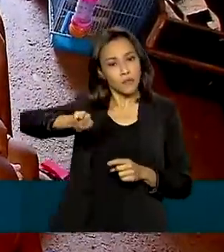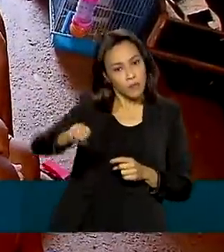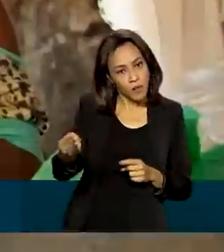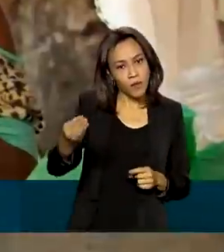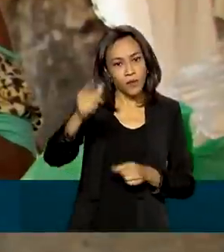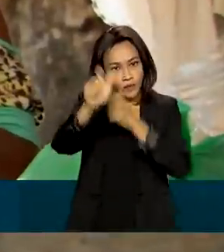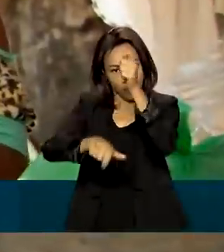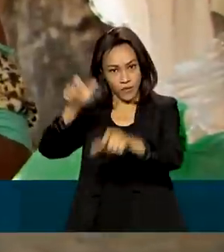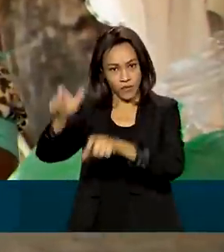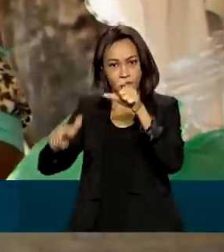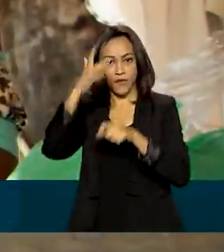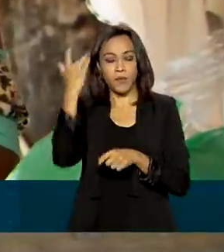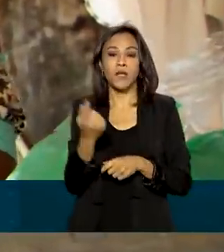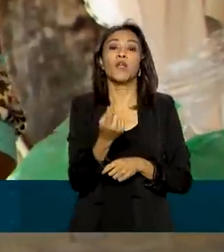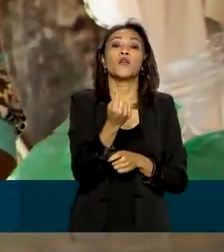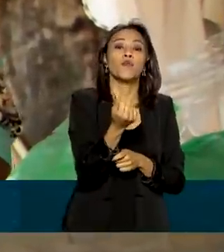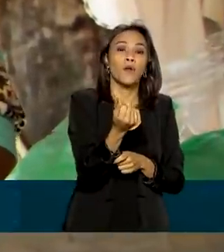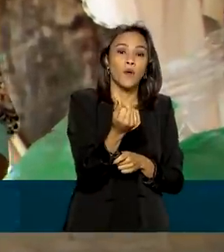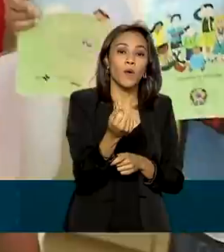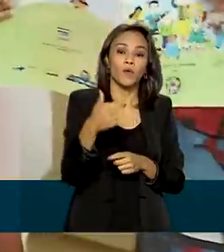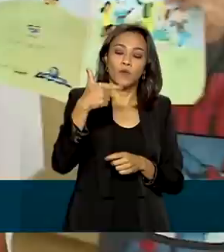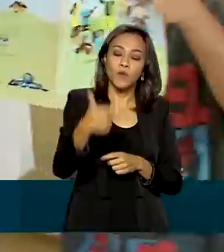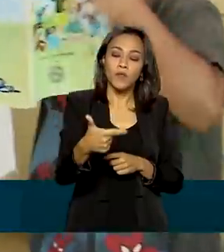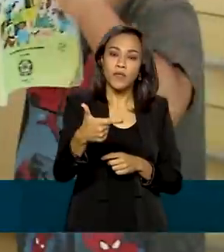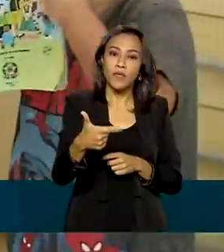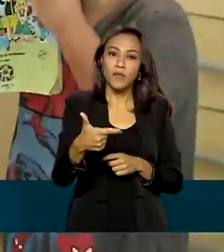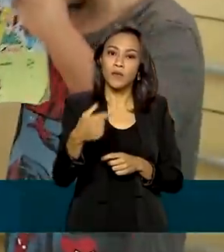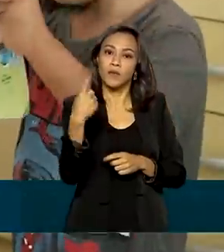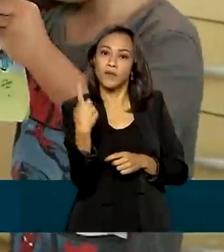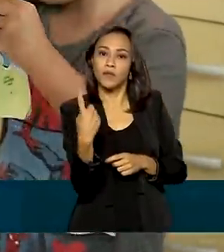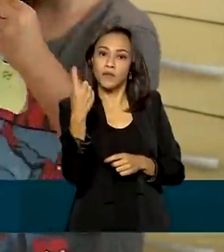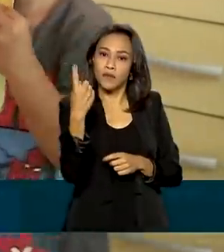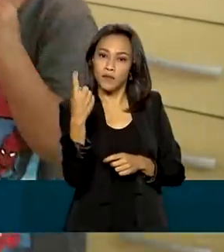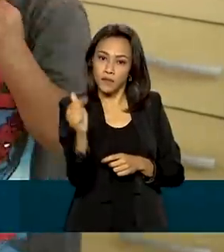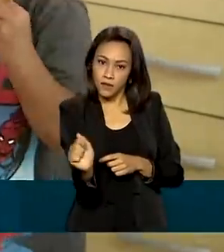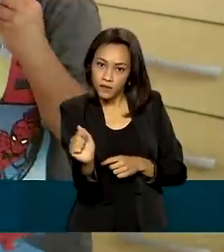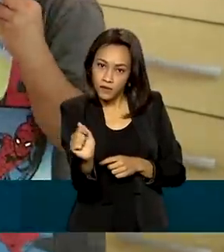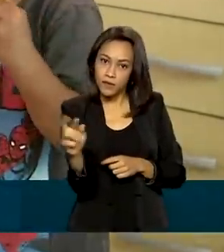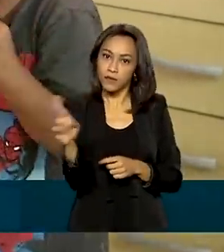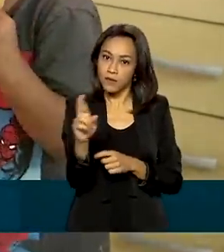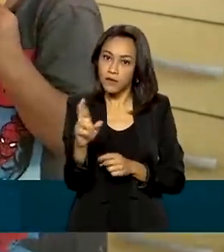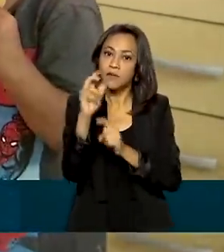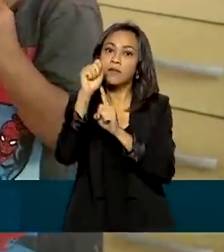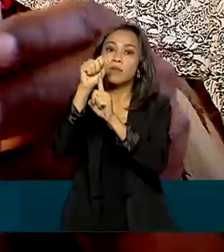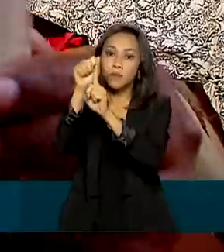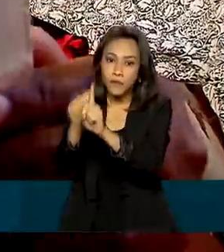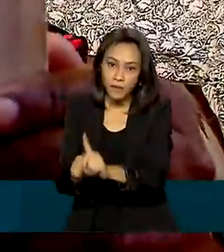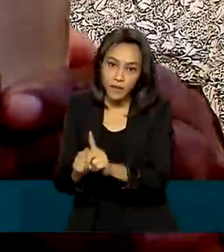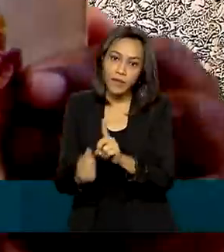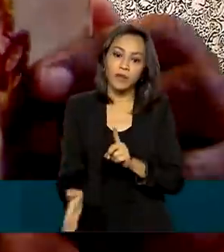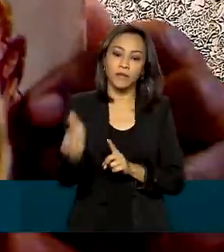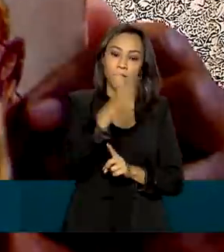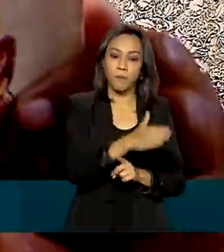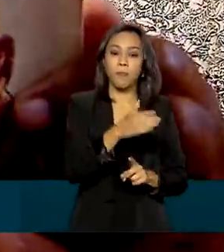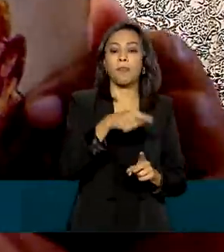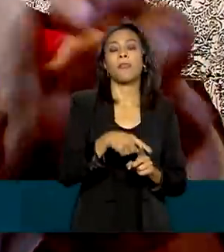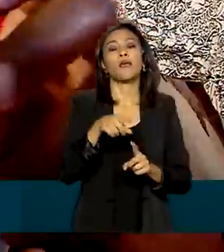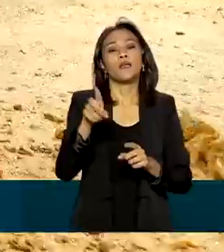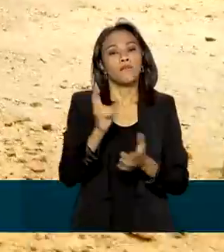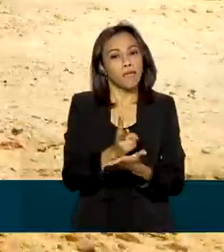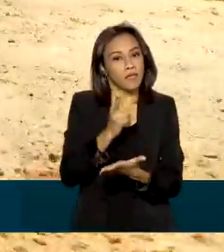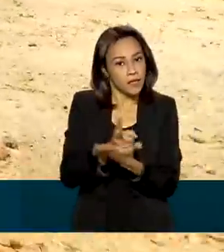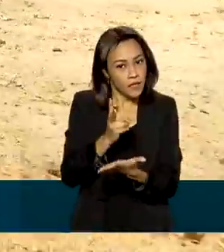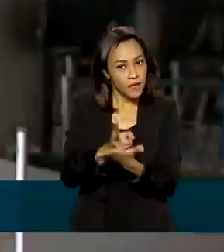benefício passará para 217 reais mensais. O reajuste dos benefícios básicos é